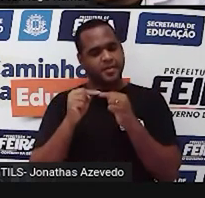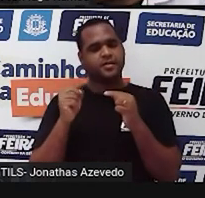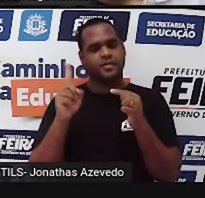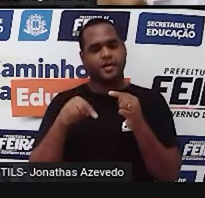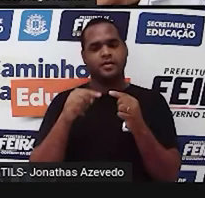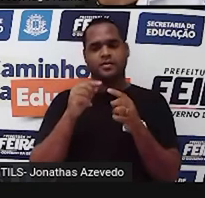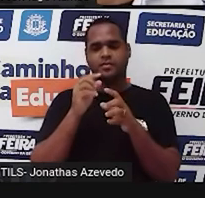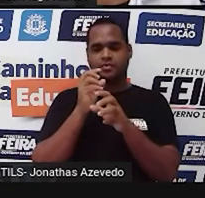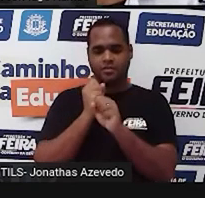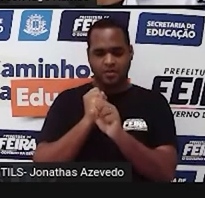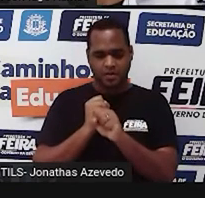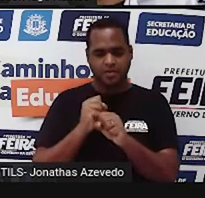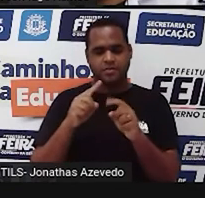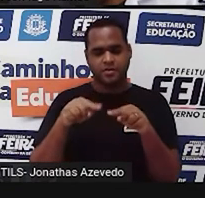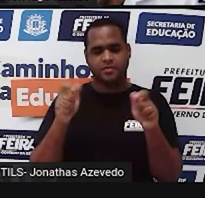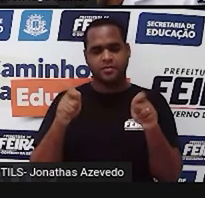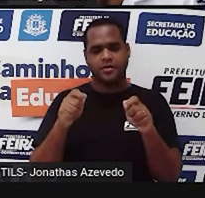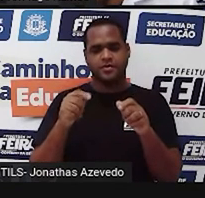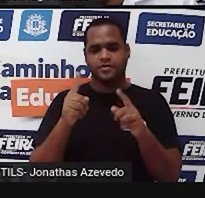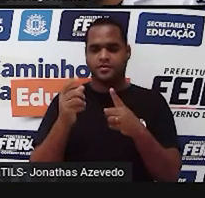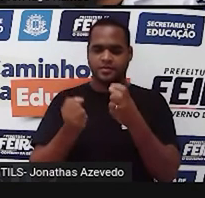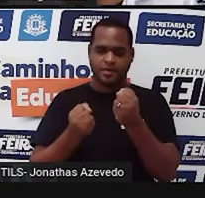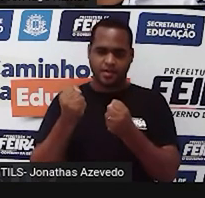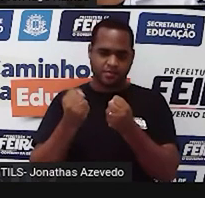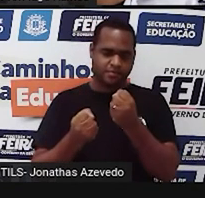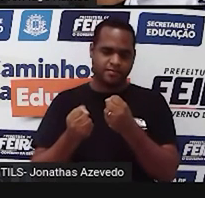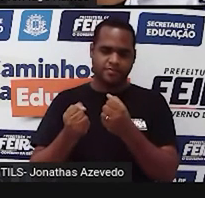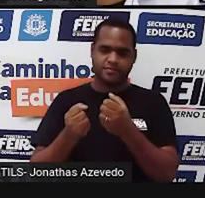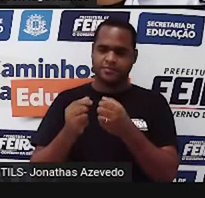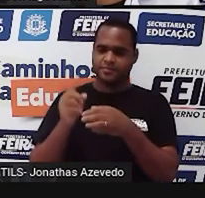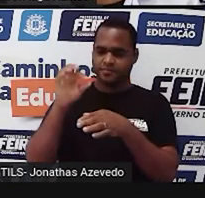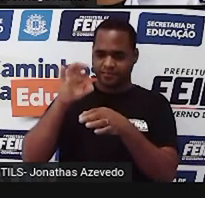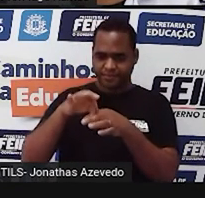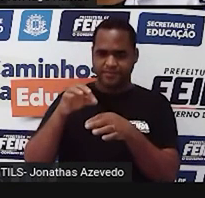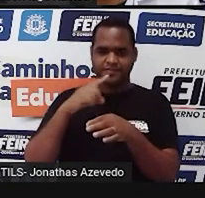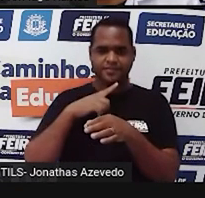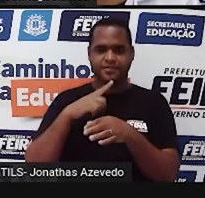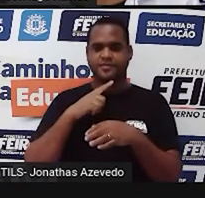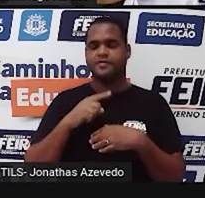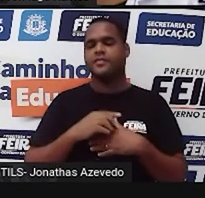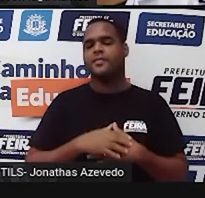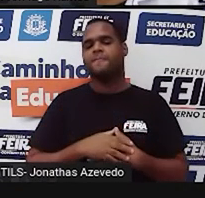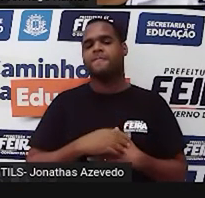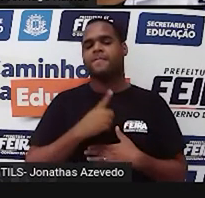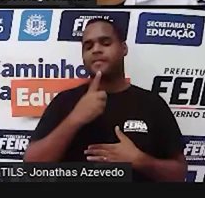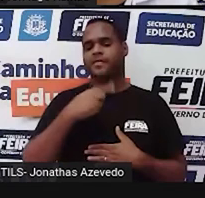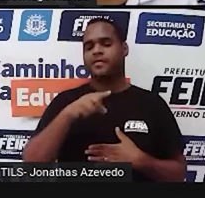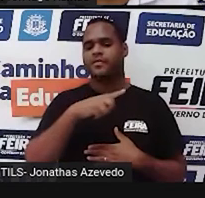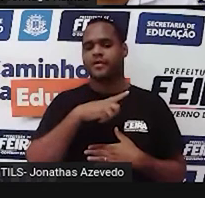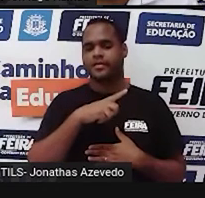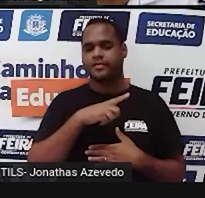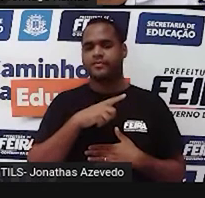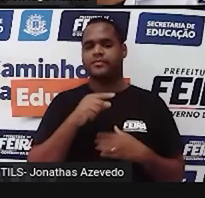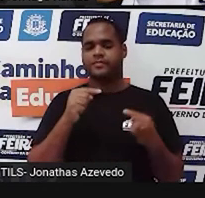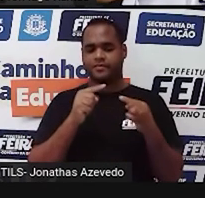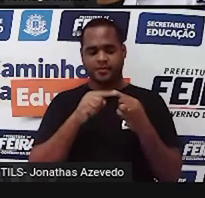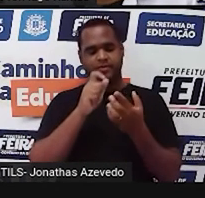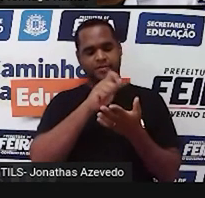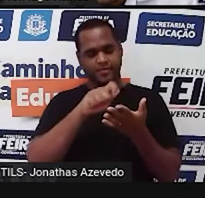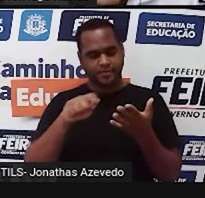de combustível que foi abastecido no carro, a gente consegue escrever